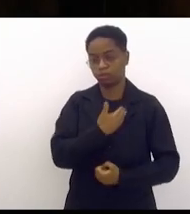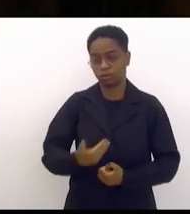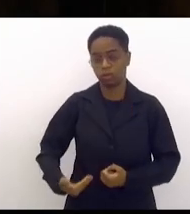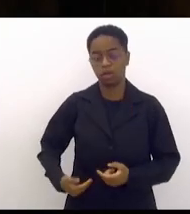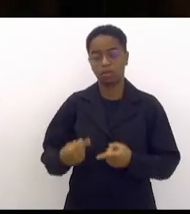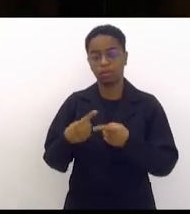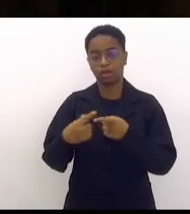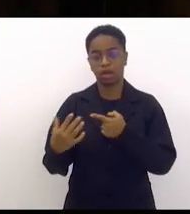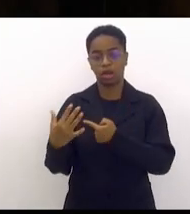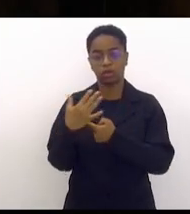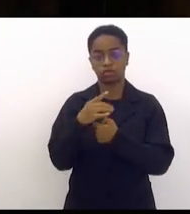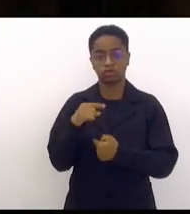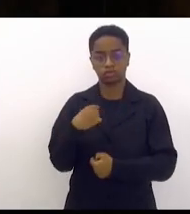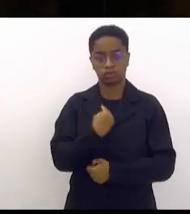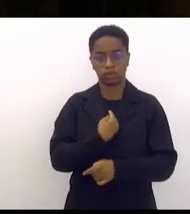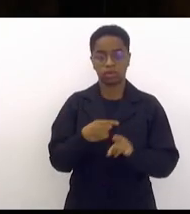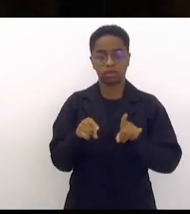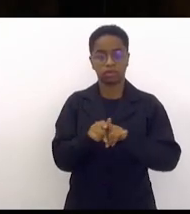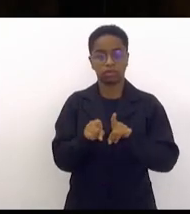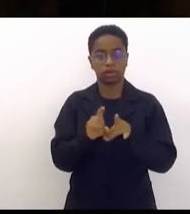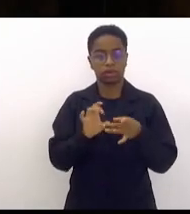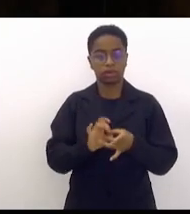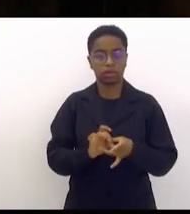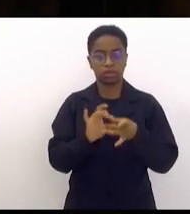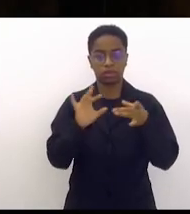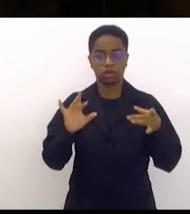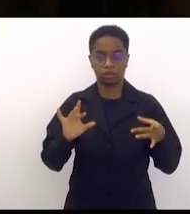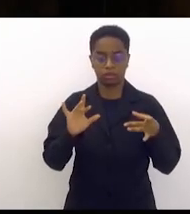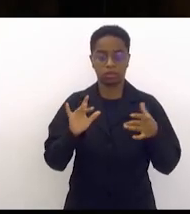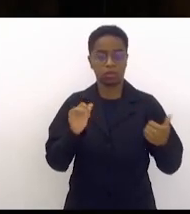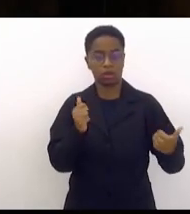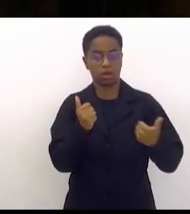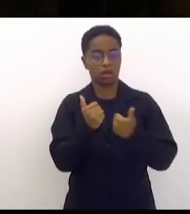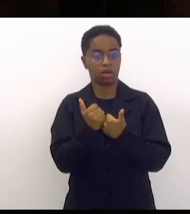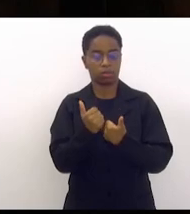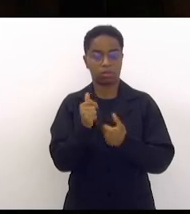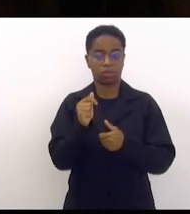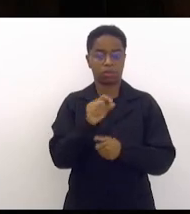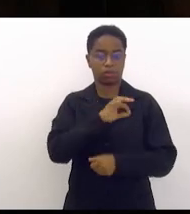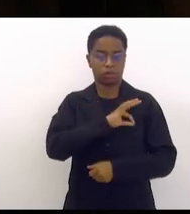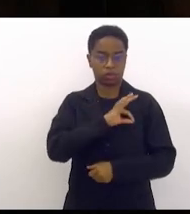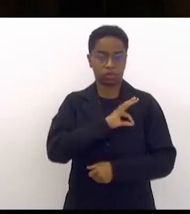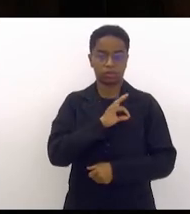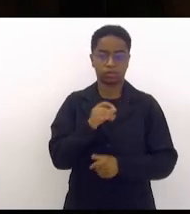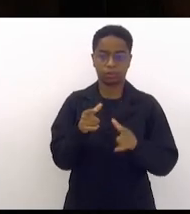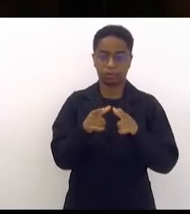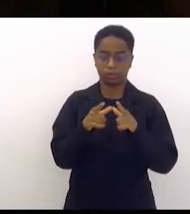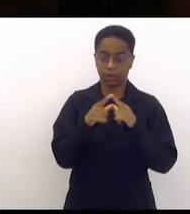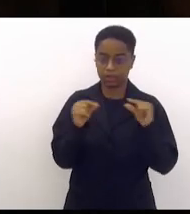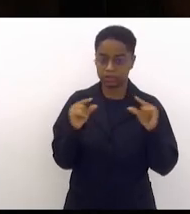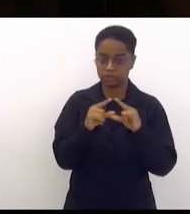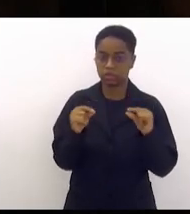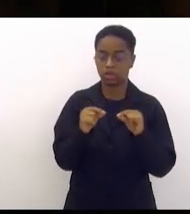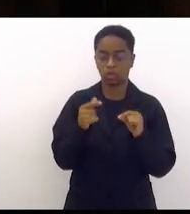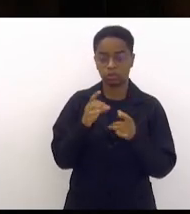socorreu liberando o reforço policial de Brasília para o Rio de Janeiro